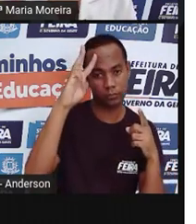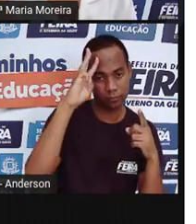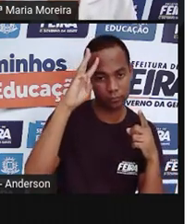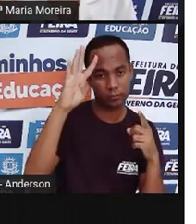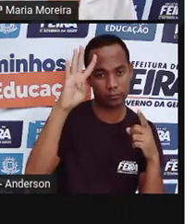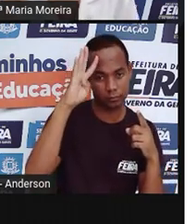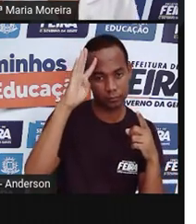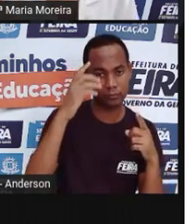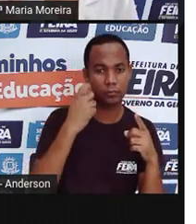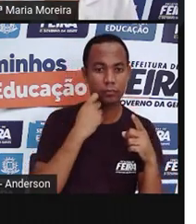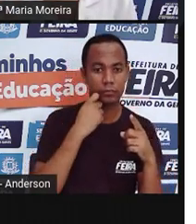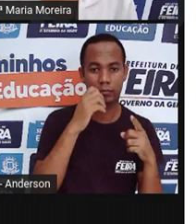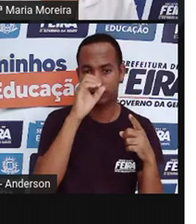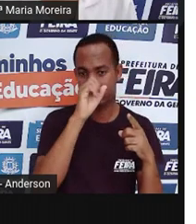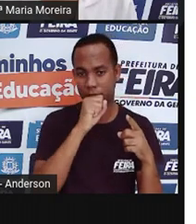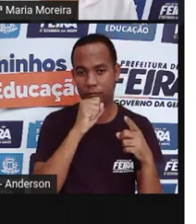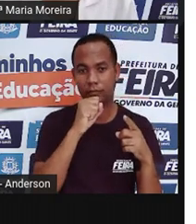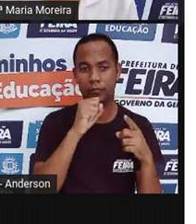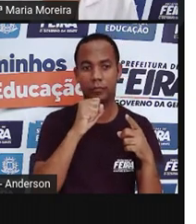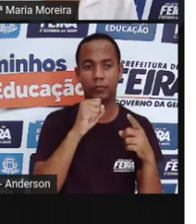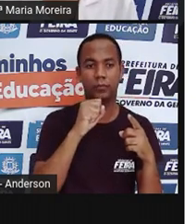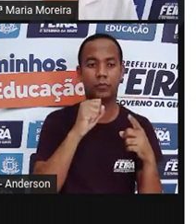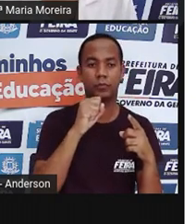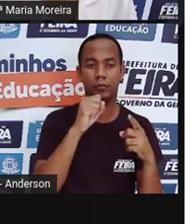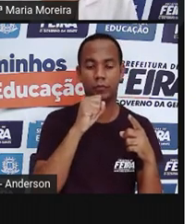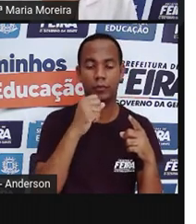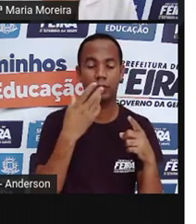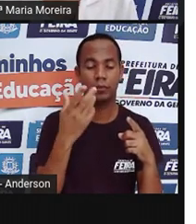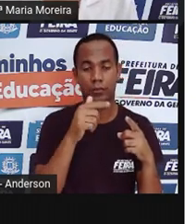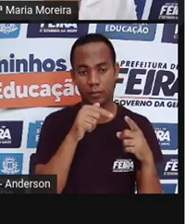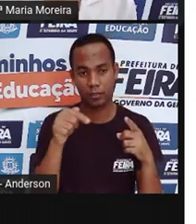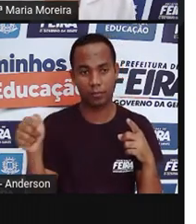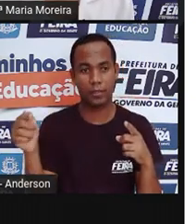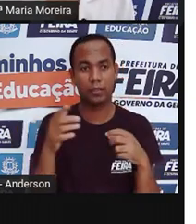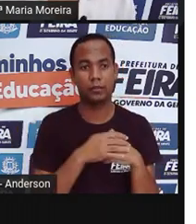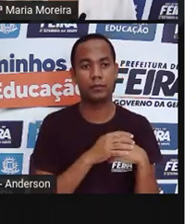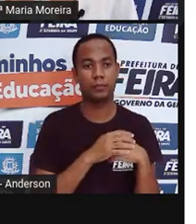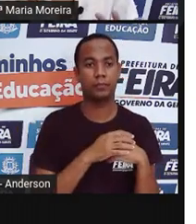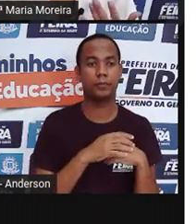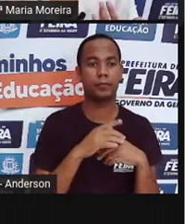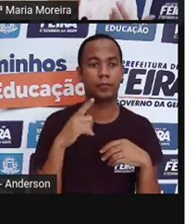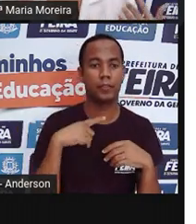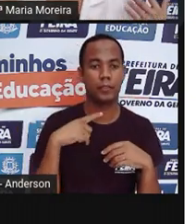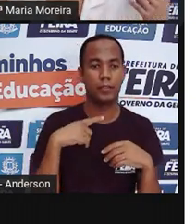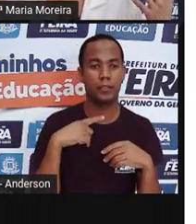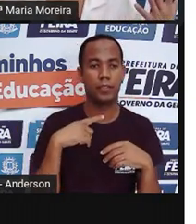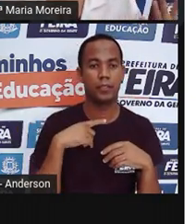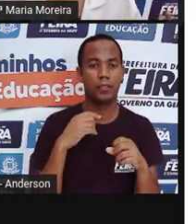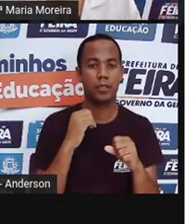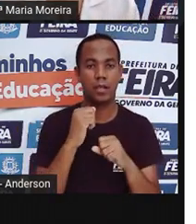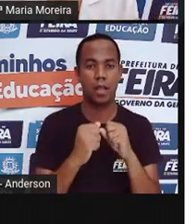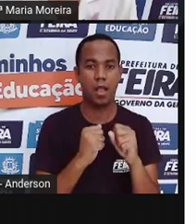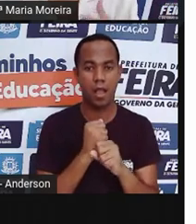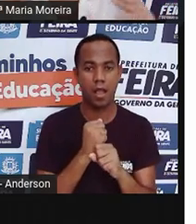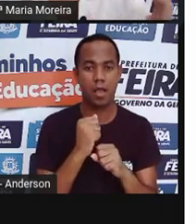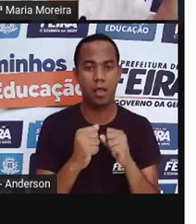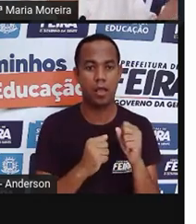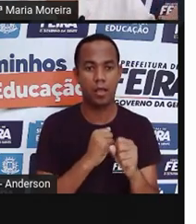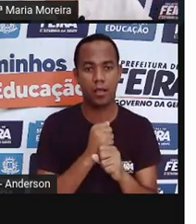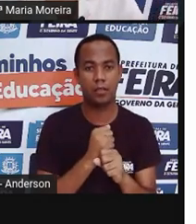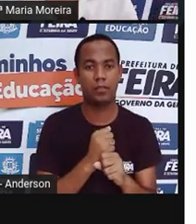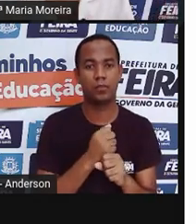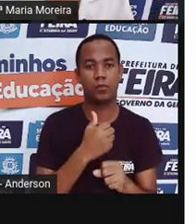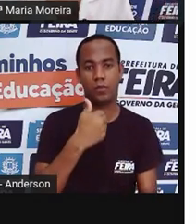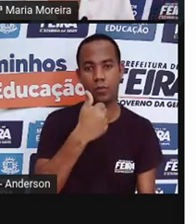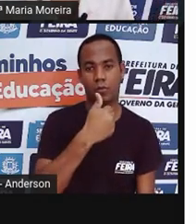quarta, quinta, sexta, sábado, os dias da semana. E temos o quê? Os anos, o ano aí que tem